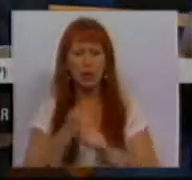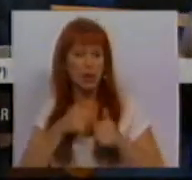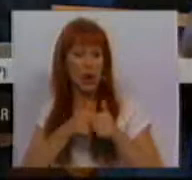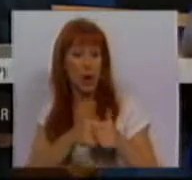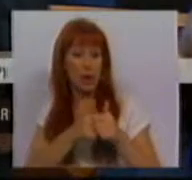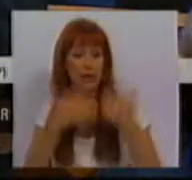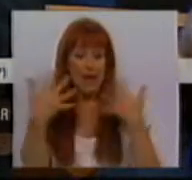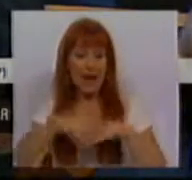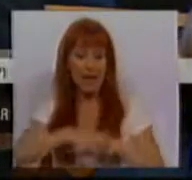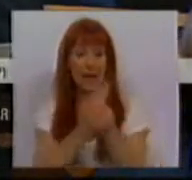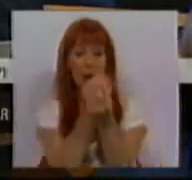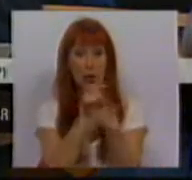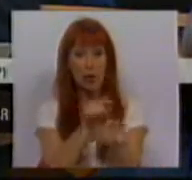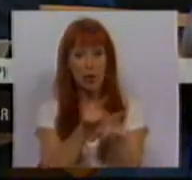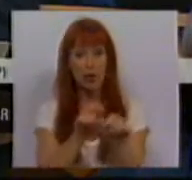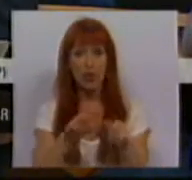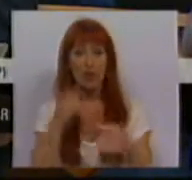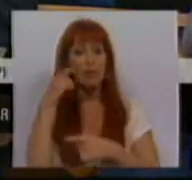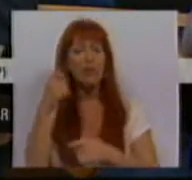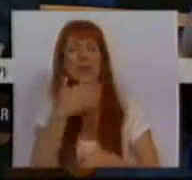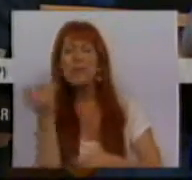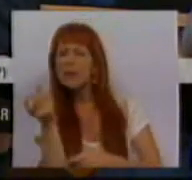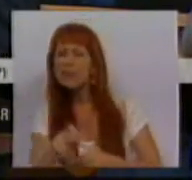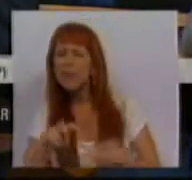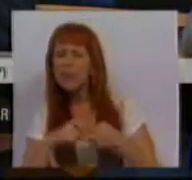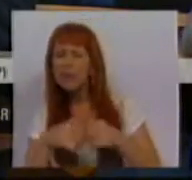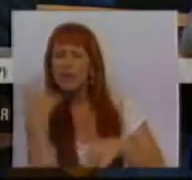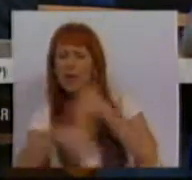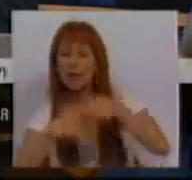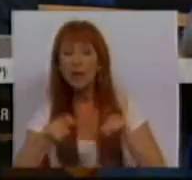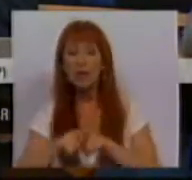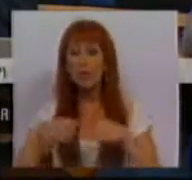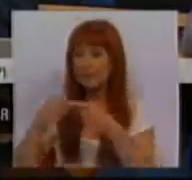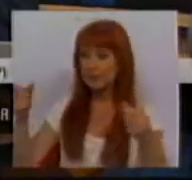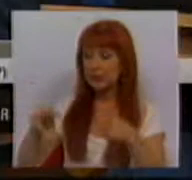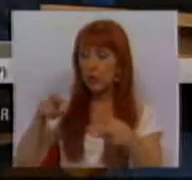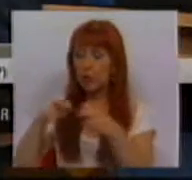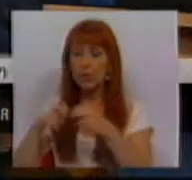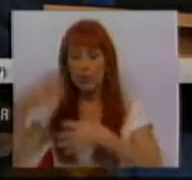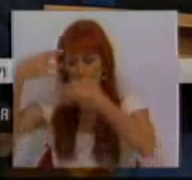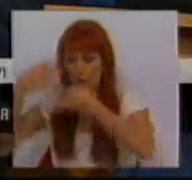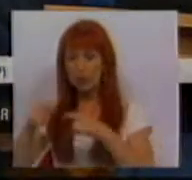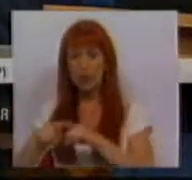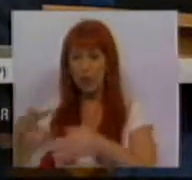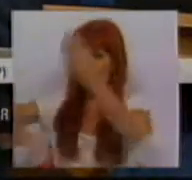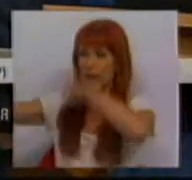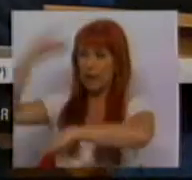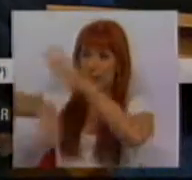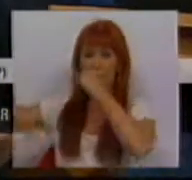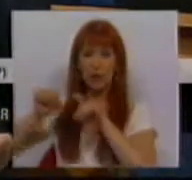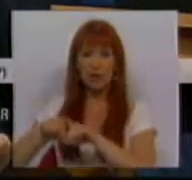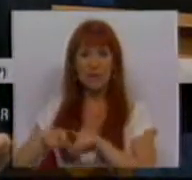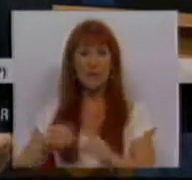acompanhamento e integração dos alunos, à detecção precoce de fenómenos de violência e à resolução de problemas comportamentais e de aprendizagem,